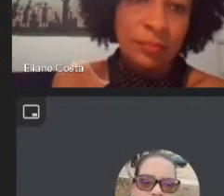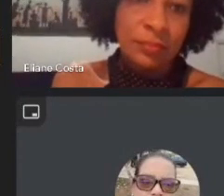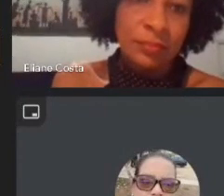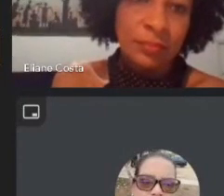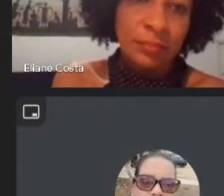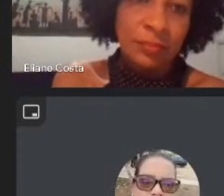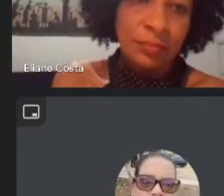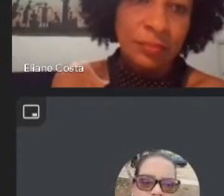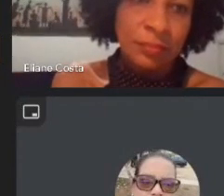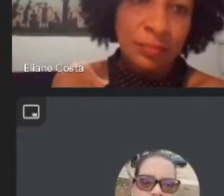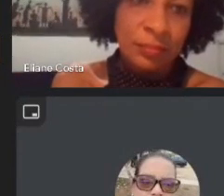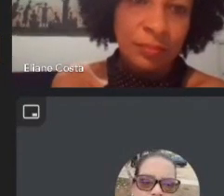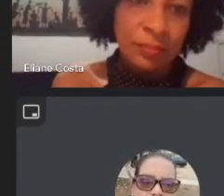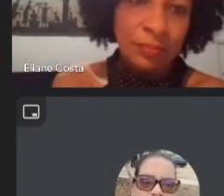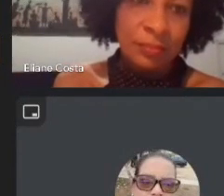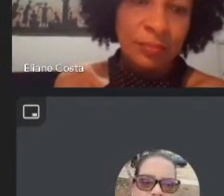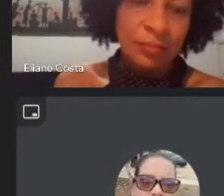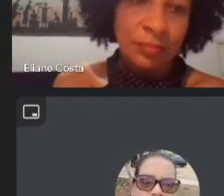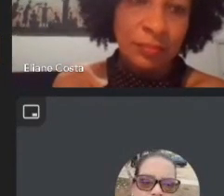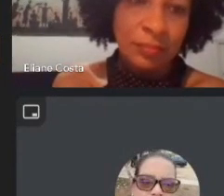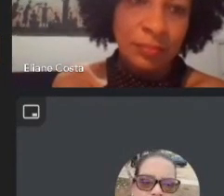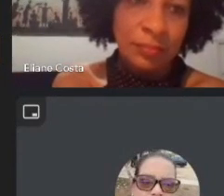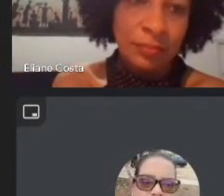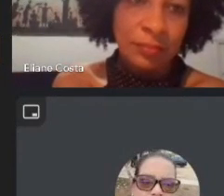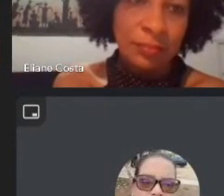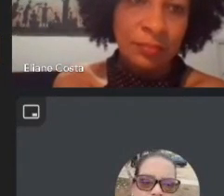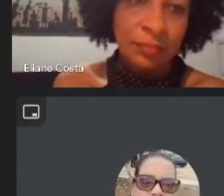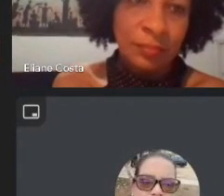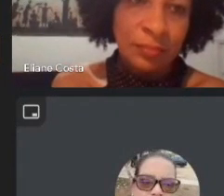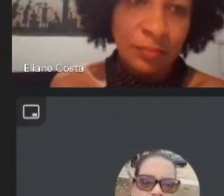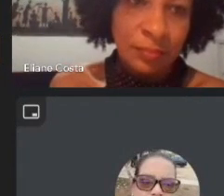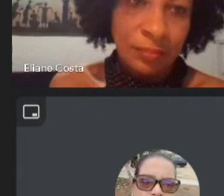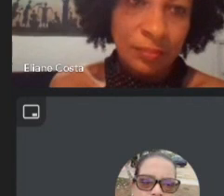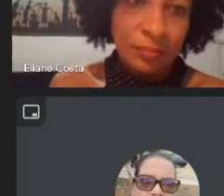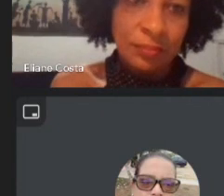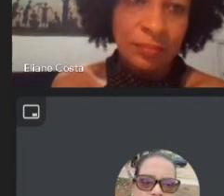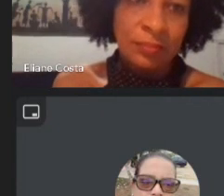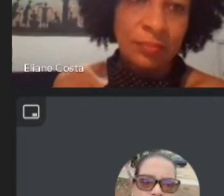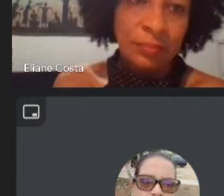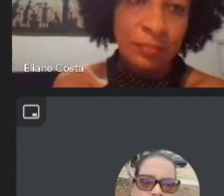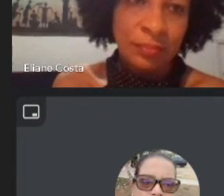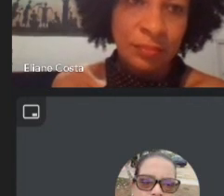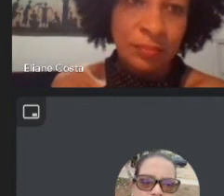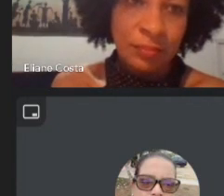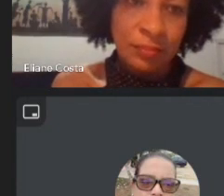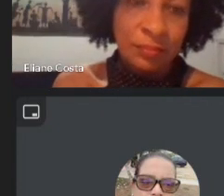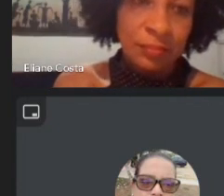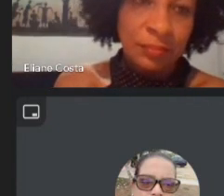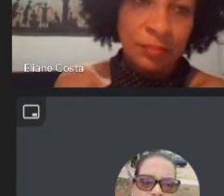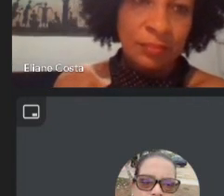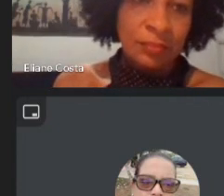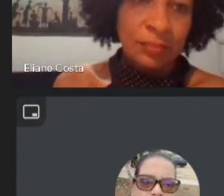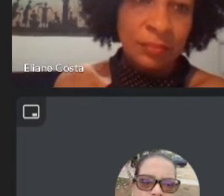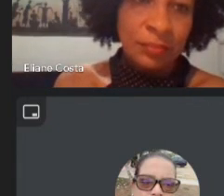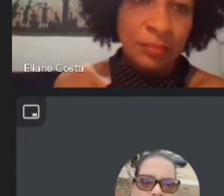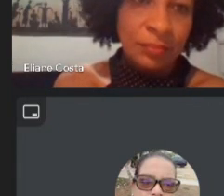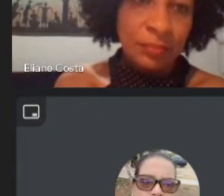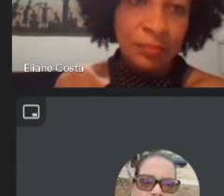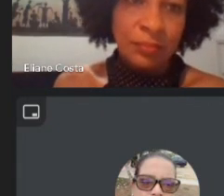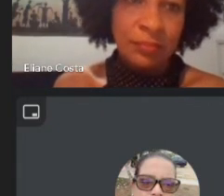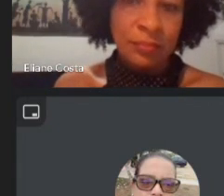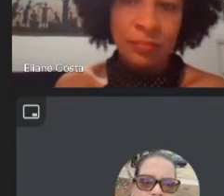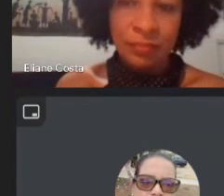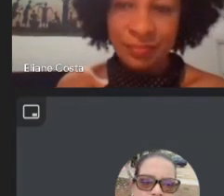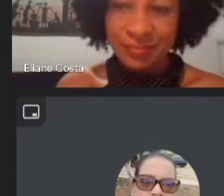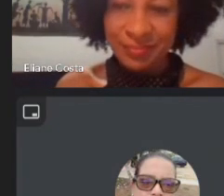nós vamos impor uma cosmologia afro nossa antes fosse esse problema de semana que